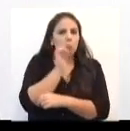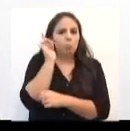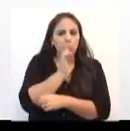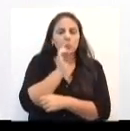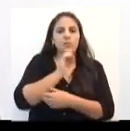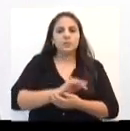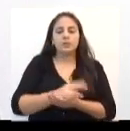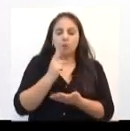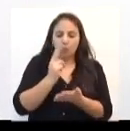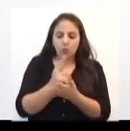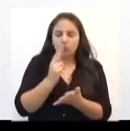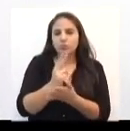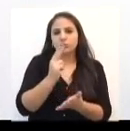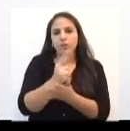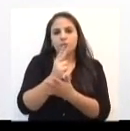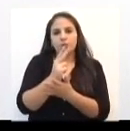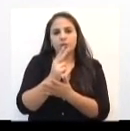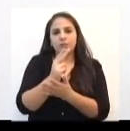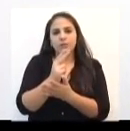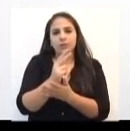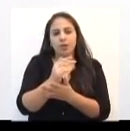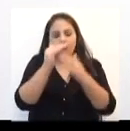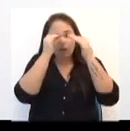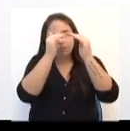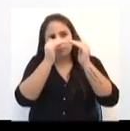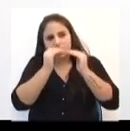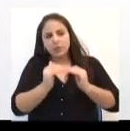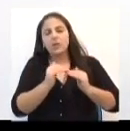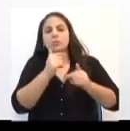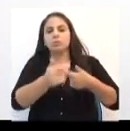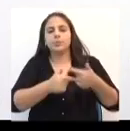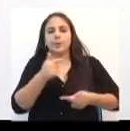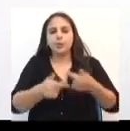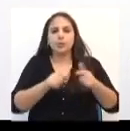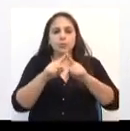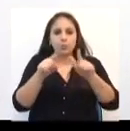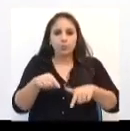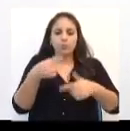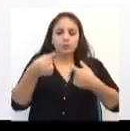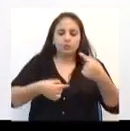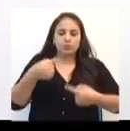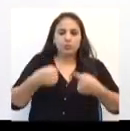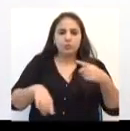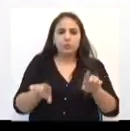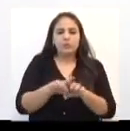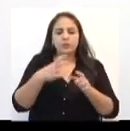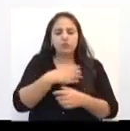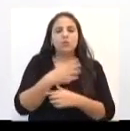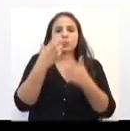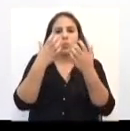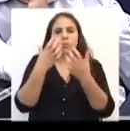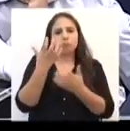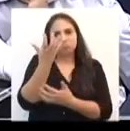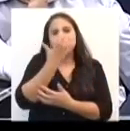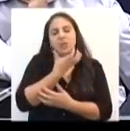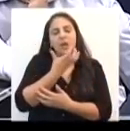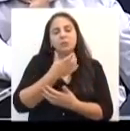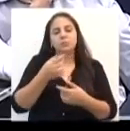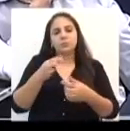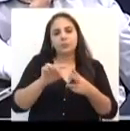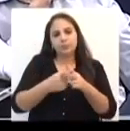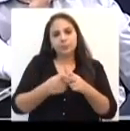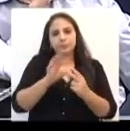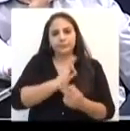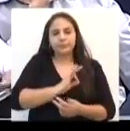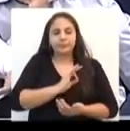conseguem continuar respeitando seus trabalhadores e discutindo de forma séria o seu reajuste. Além de